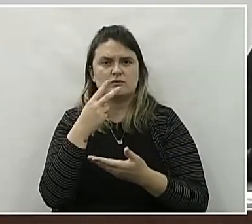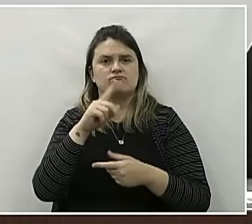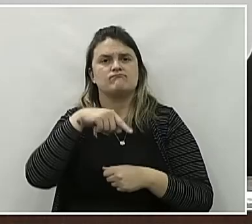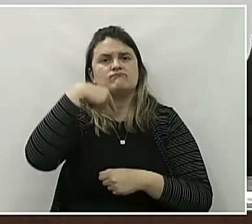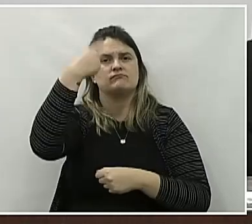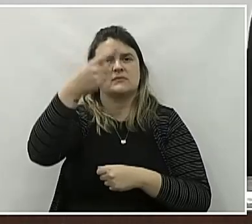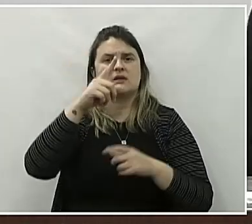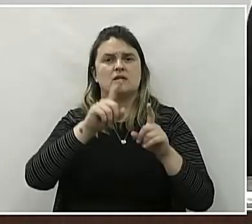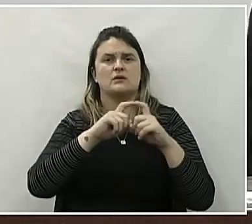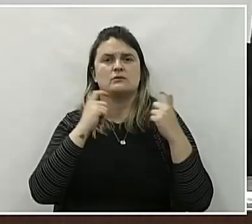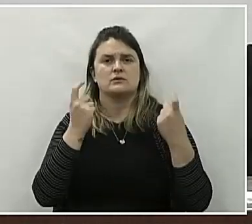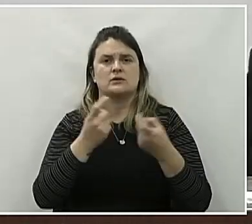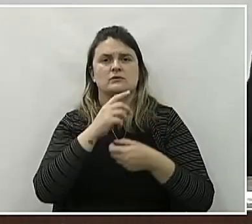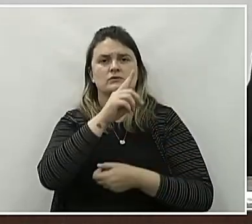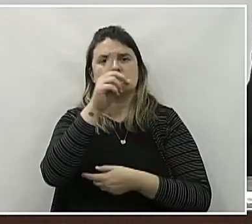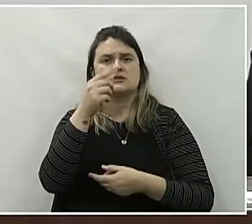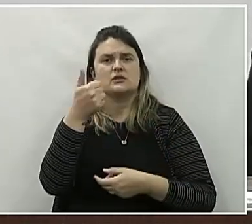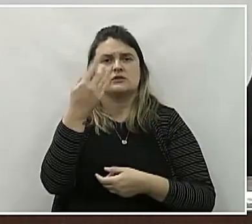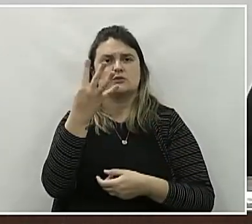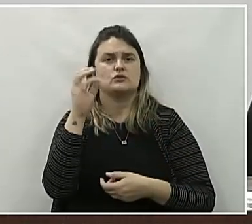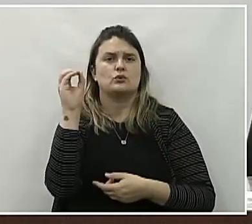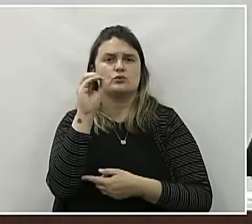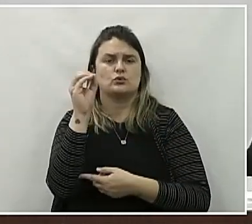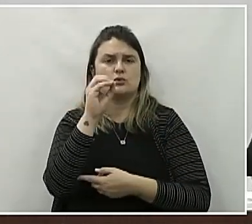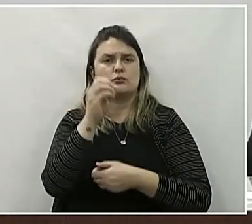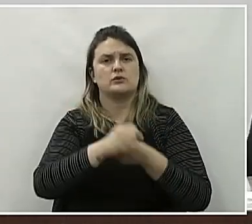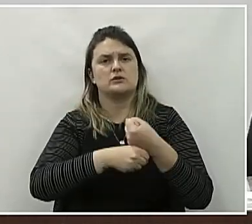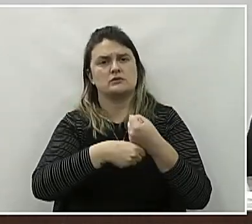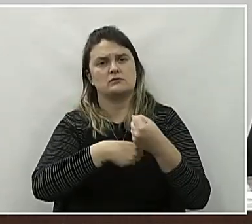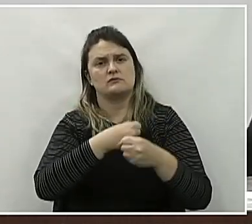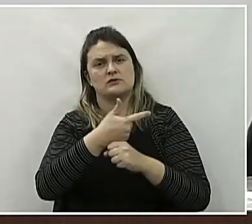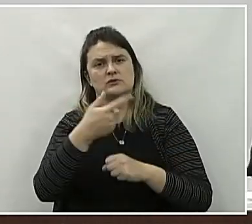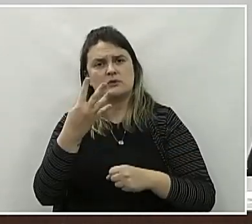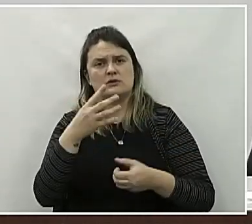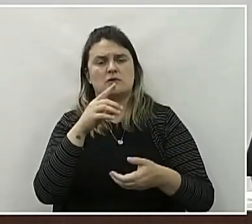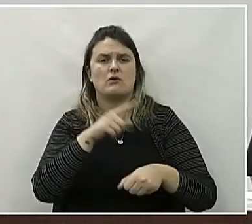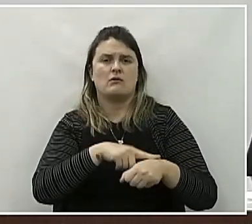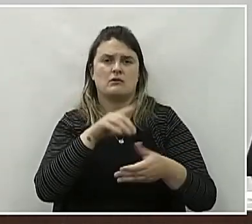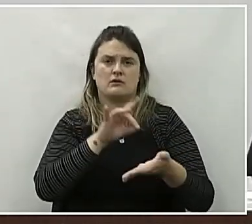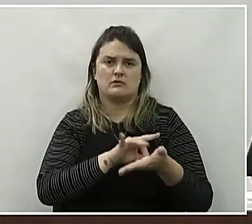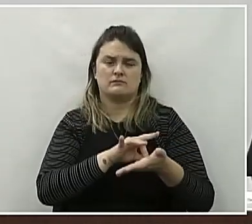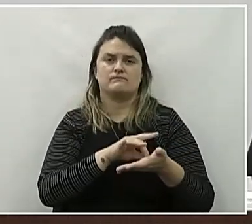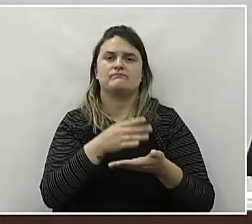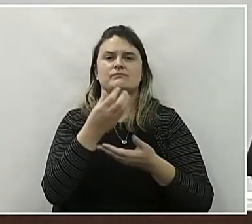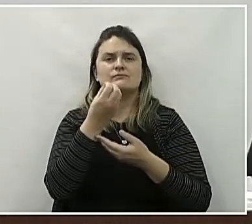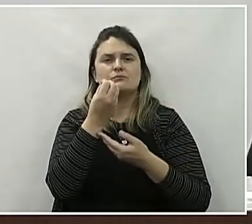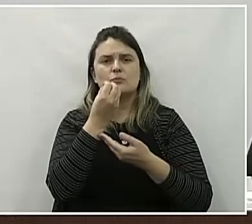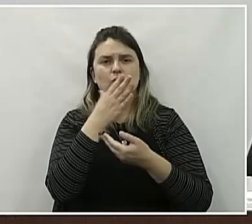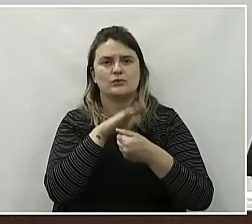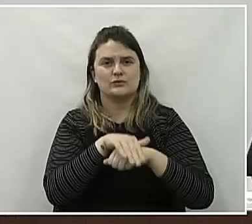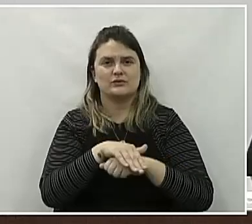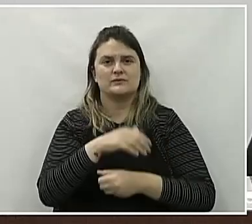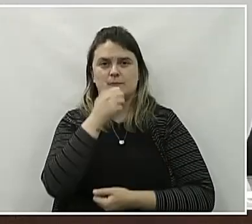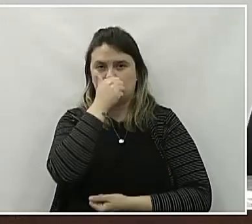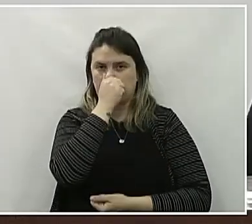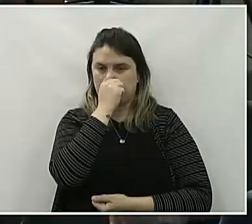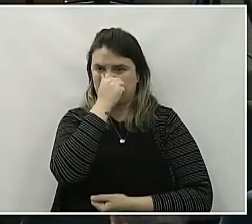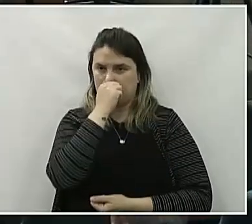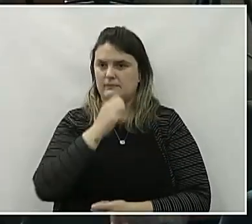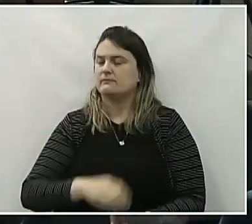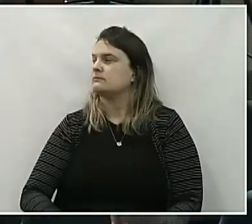próxima reunião ordinária será no dia 14 de outubro de 2024, no horário regimental. Senhores e senhoras, uma boa noite. tchau,